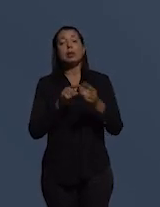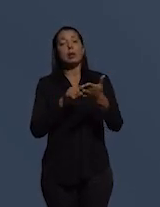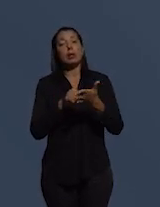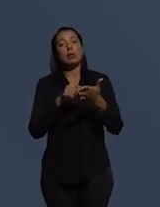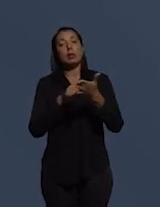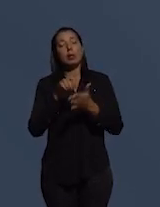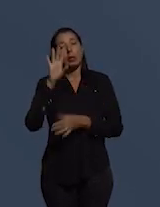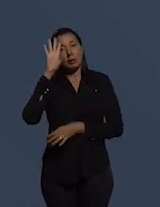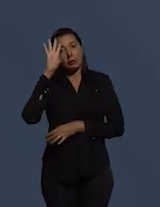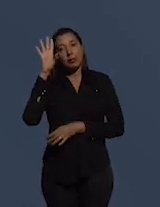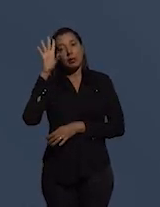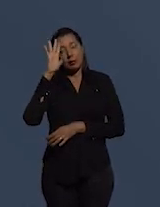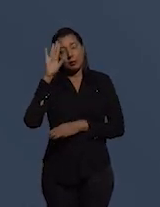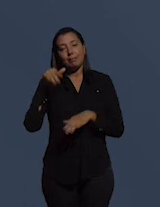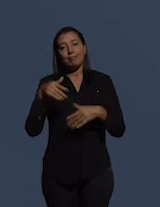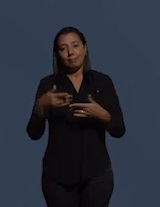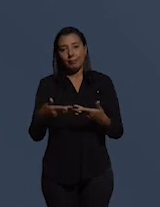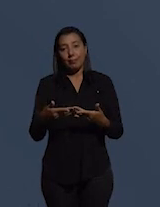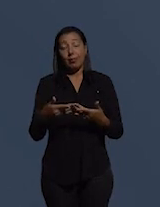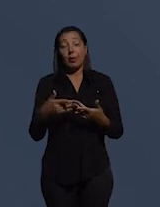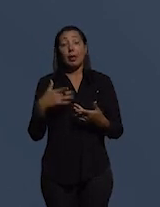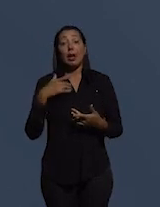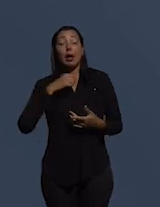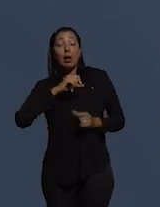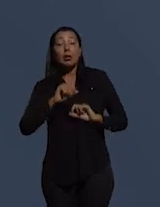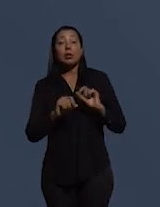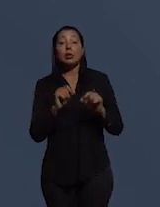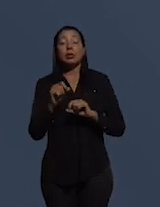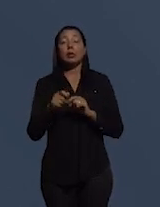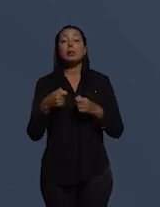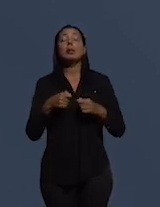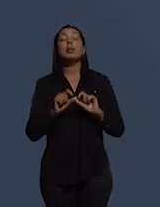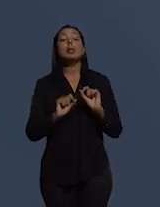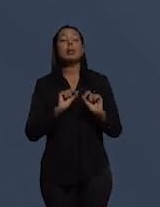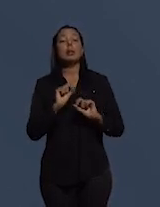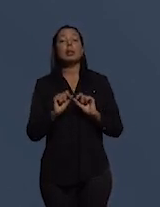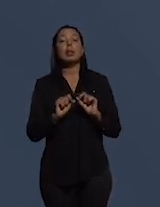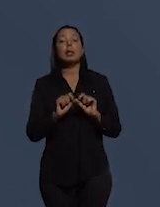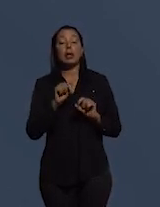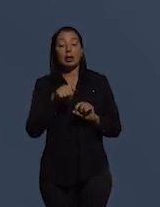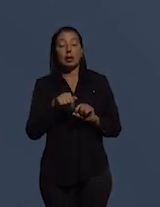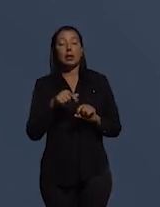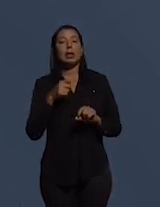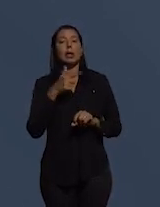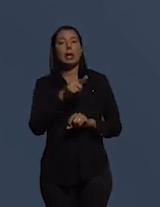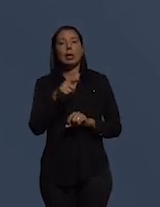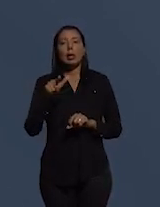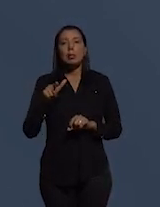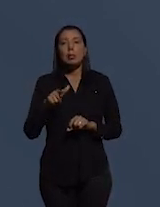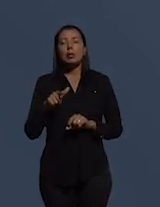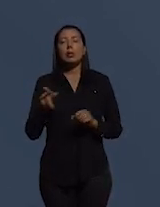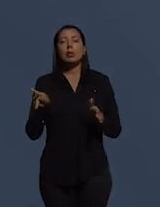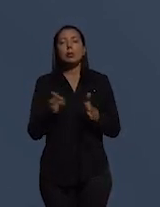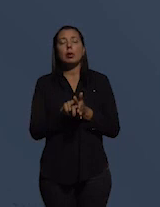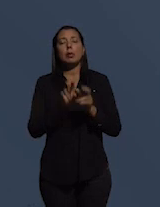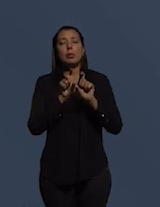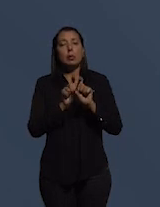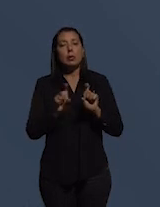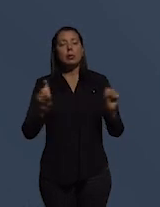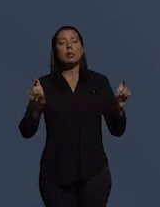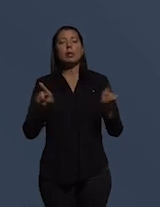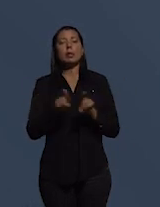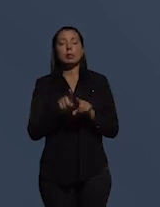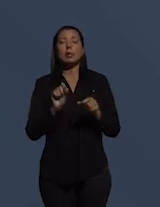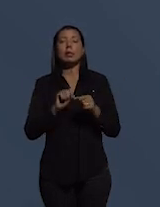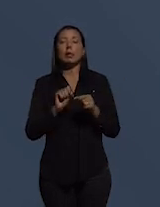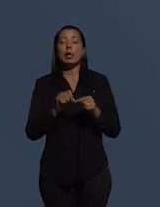reflexão. Talvez, como o devir, cabe aqui repetir a anônima frase que exortava,